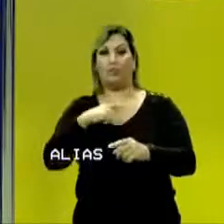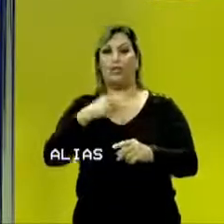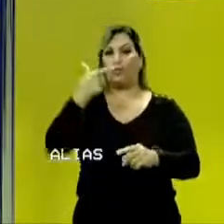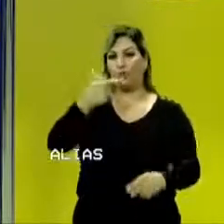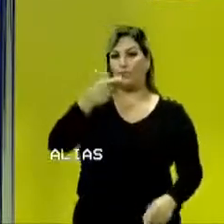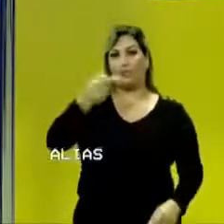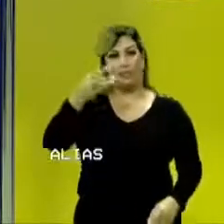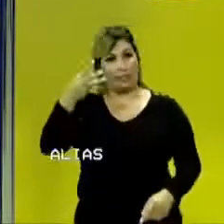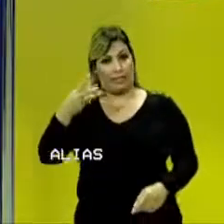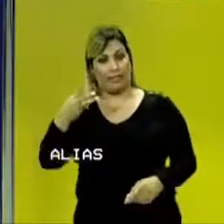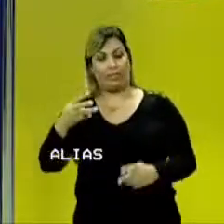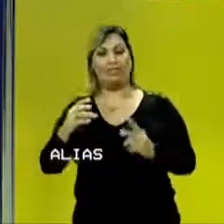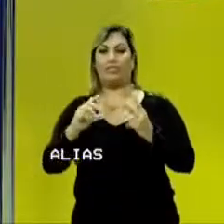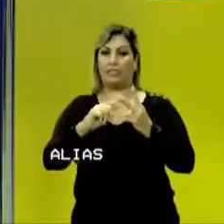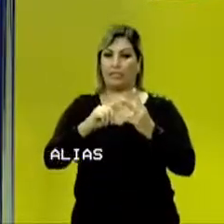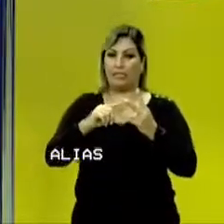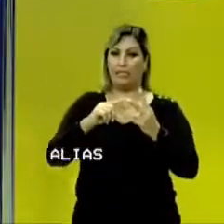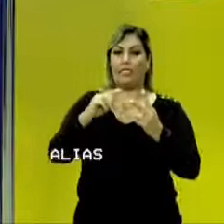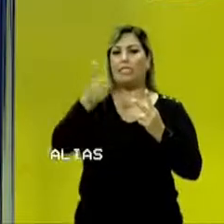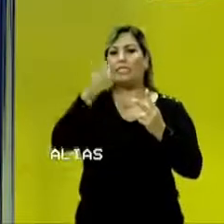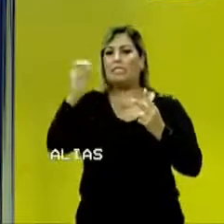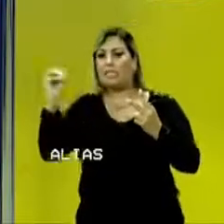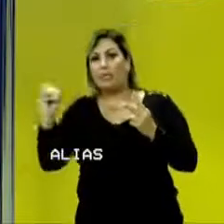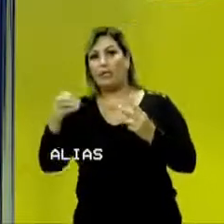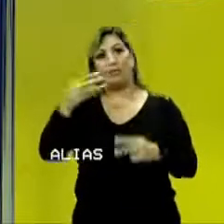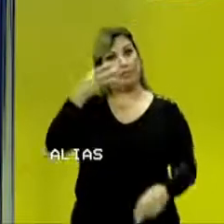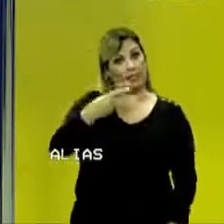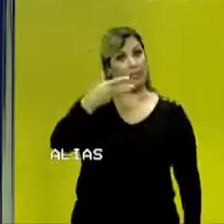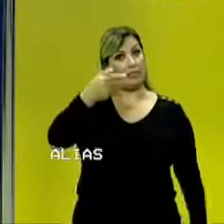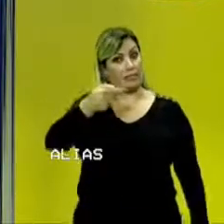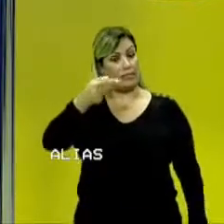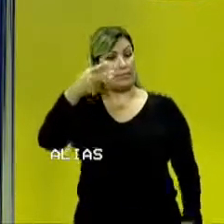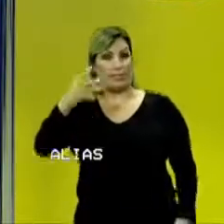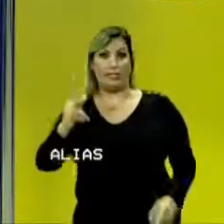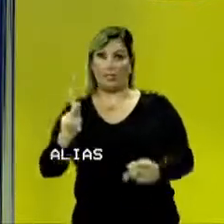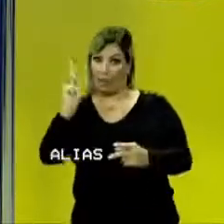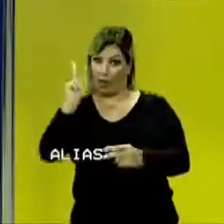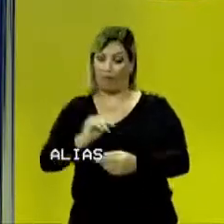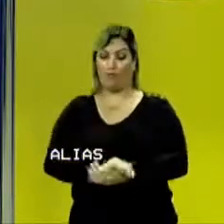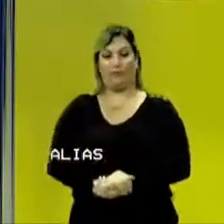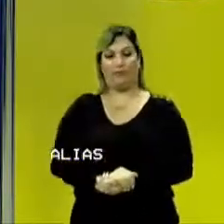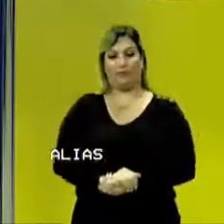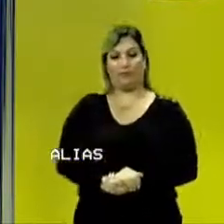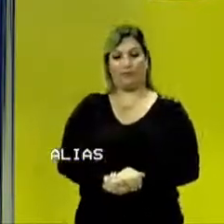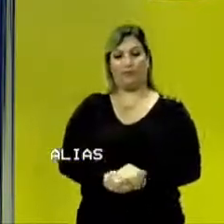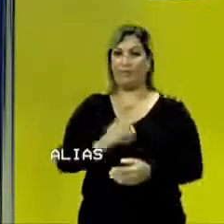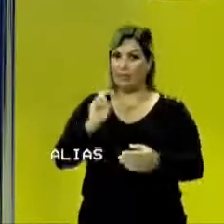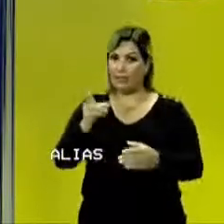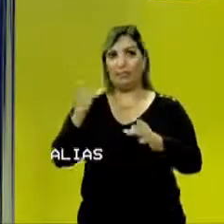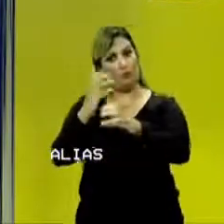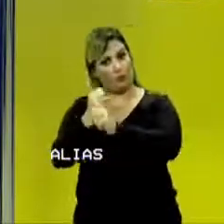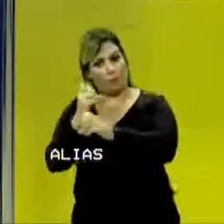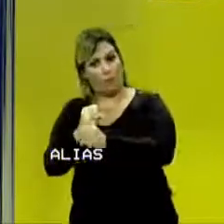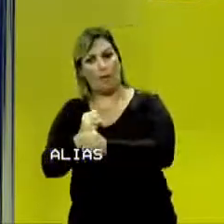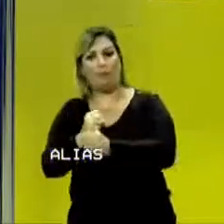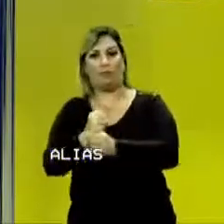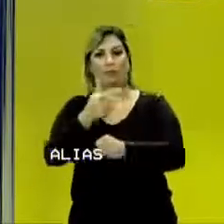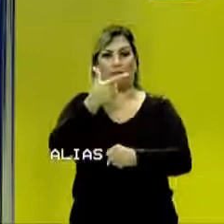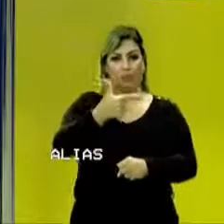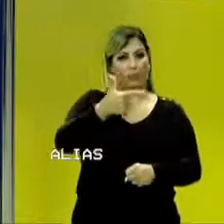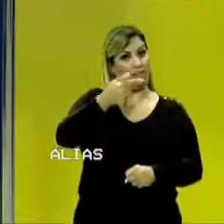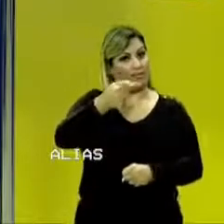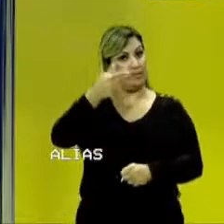Tá? Cem grau Celsius, arredondando, tá ok? 373 Kelvin. E por aí vai. Então, sempre somai-vos com